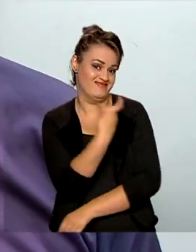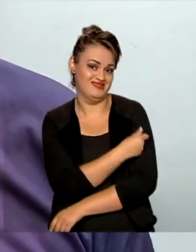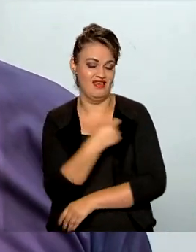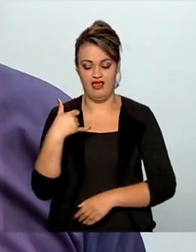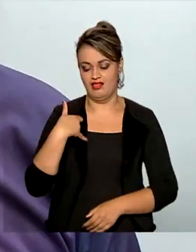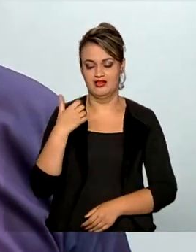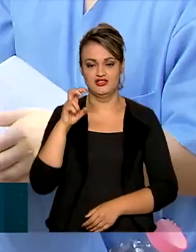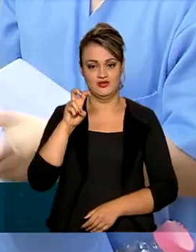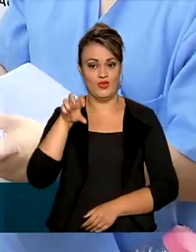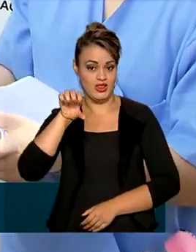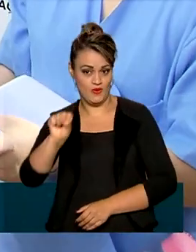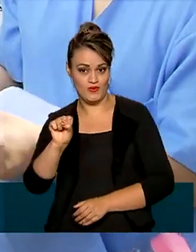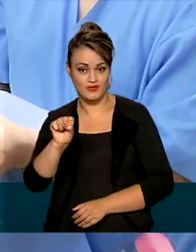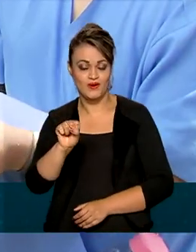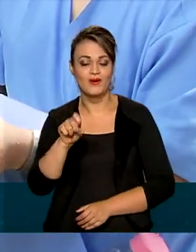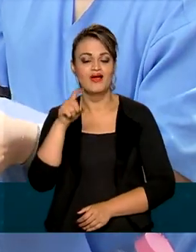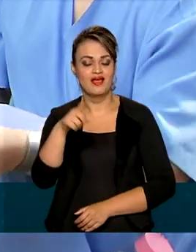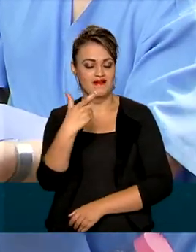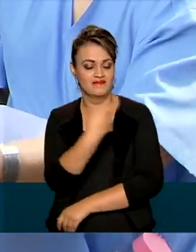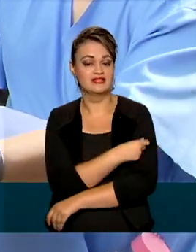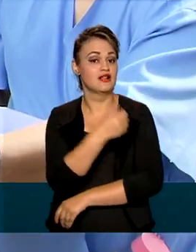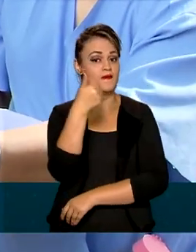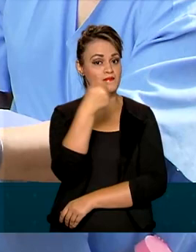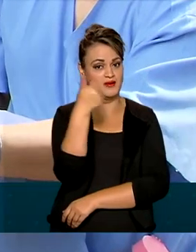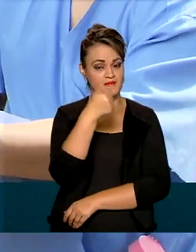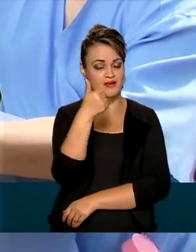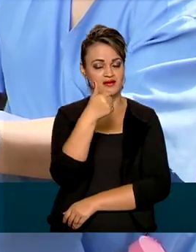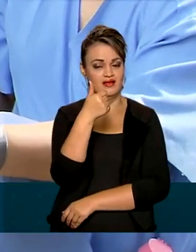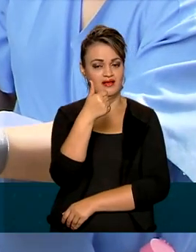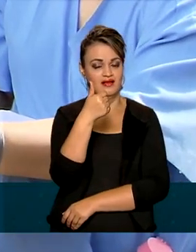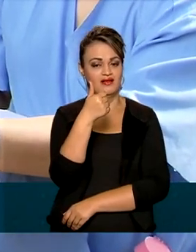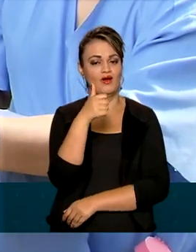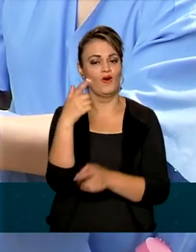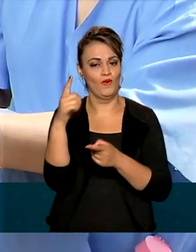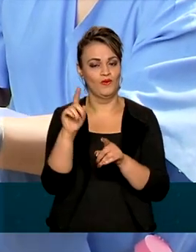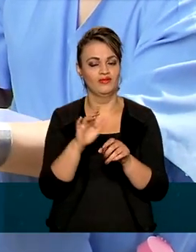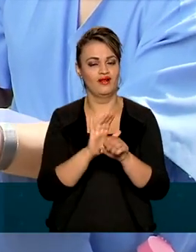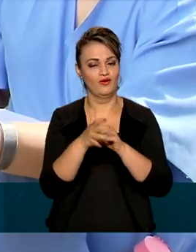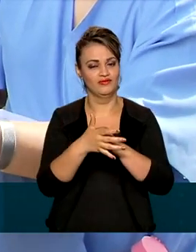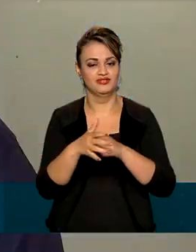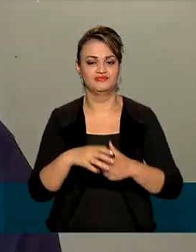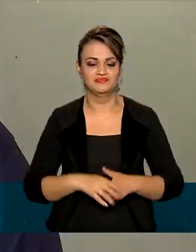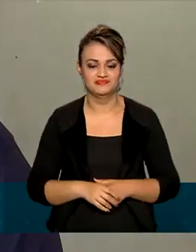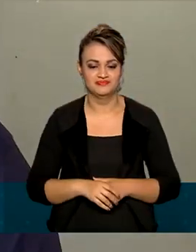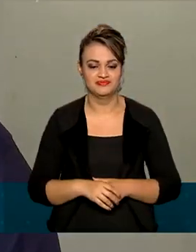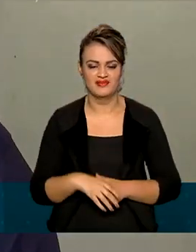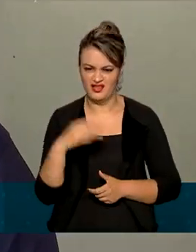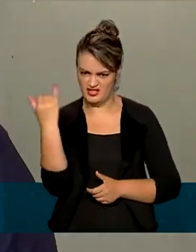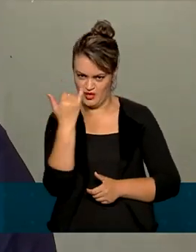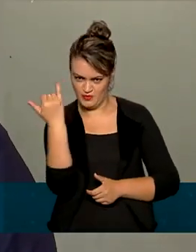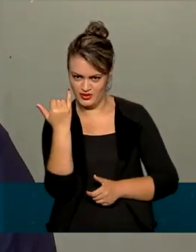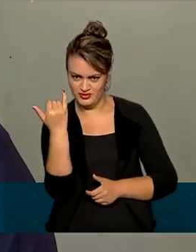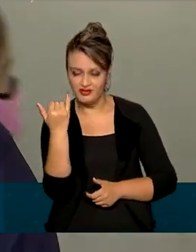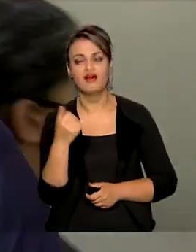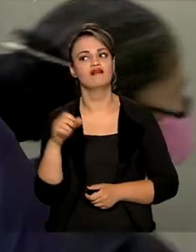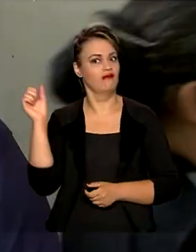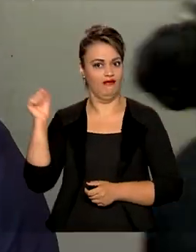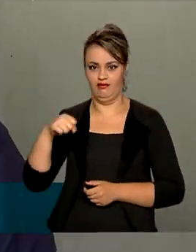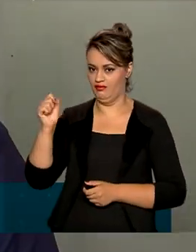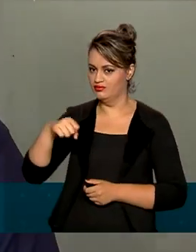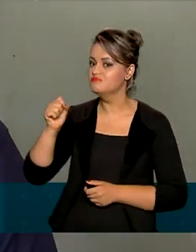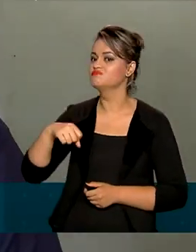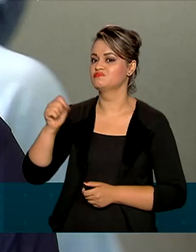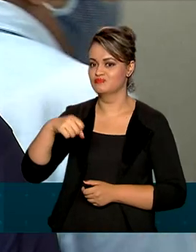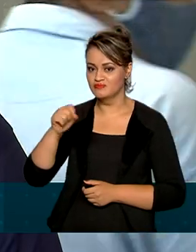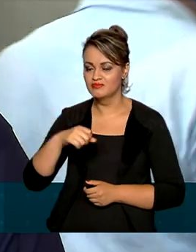Aos 58 anos, ele tomou a primeira dose da vacina contra a Covid-19. É importante se vacinar? Com certeza, é